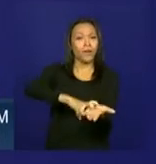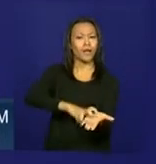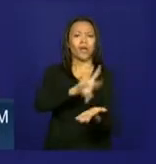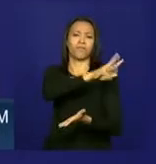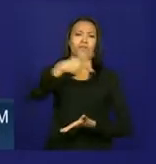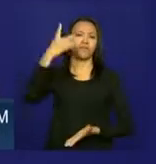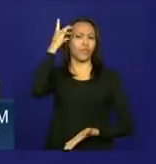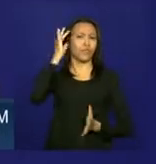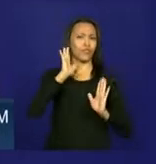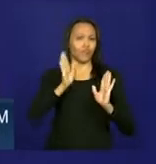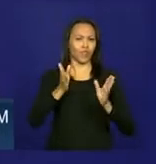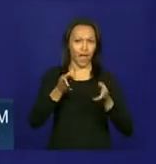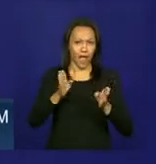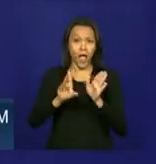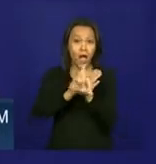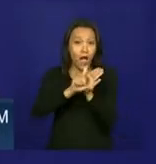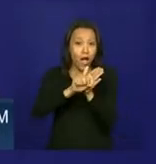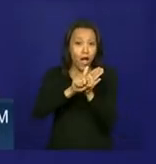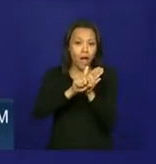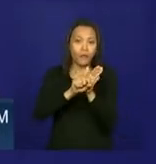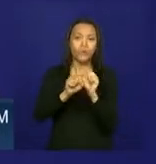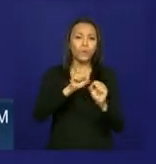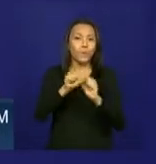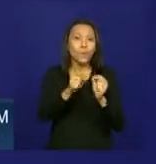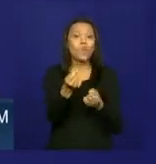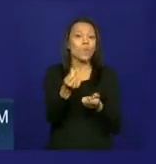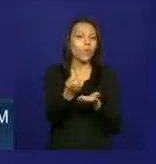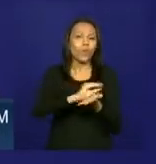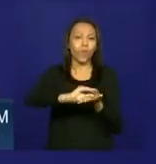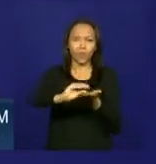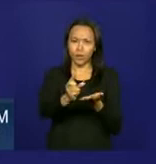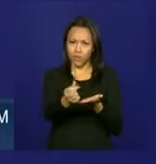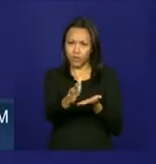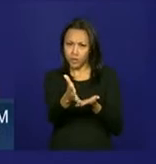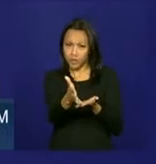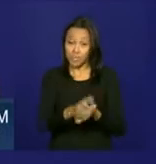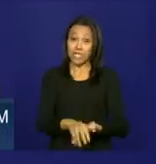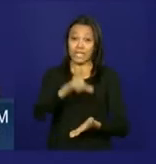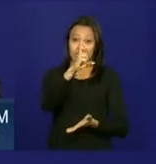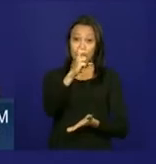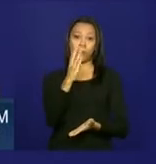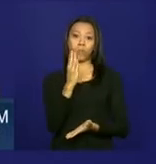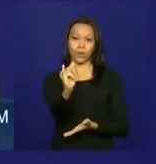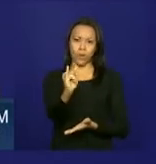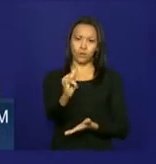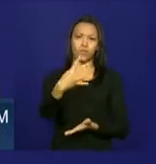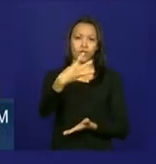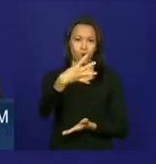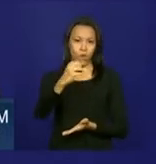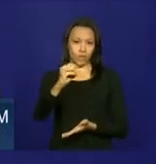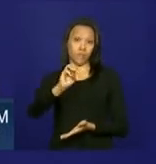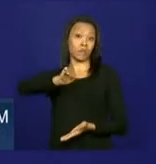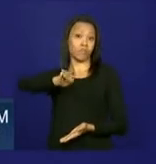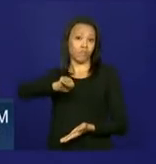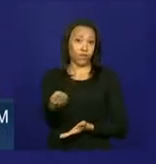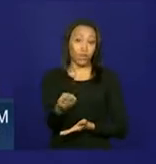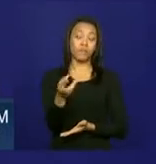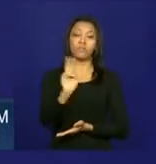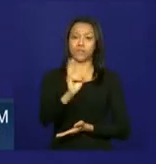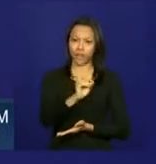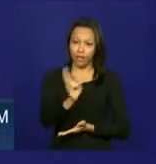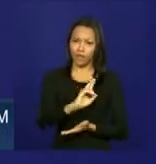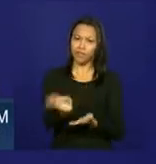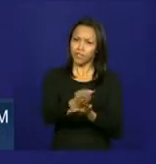Dilma tweetou na sua conta o valor desses investimentos. Vão ser 5 bilhões e 400 milhões de reais